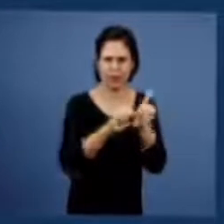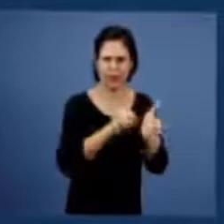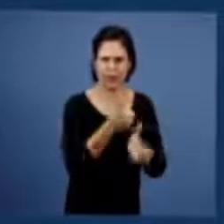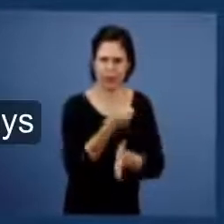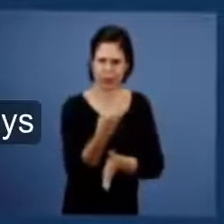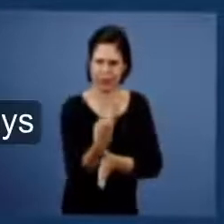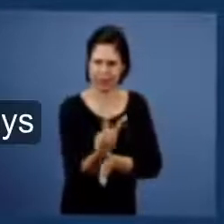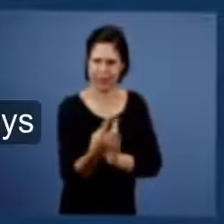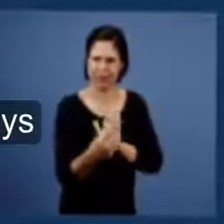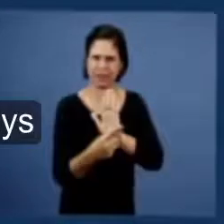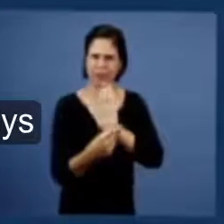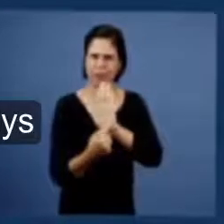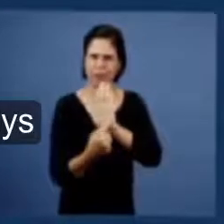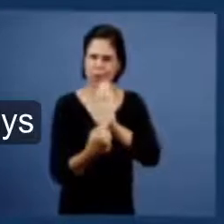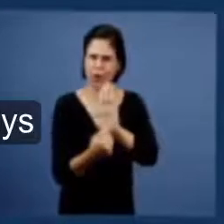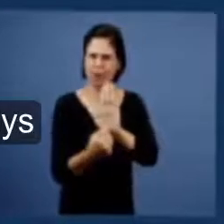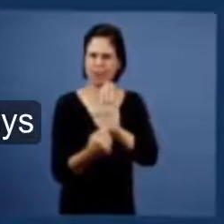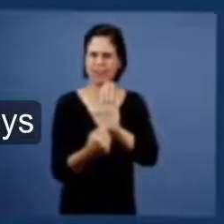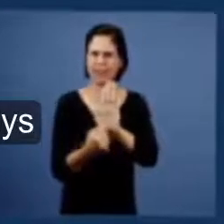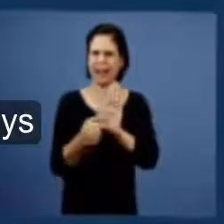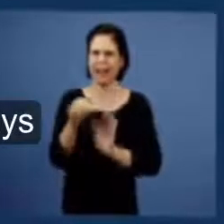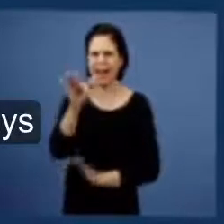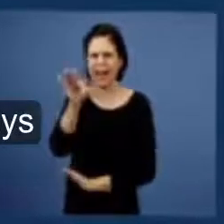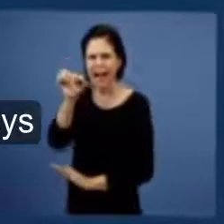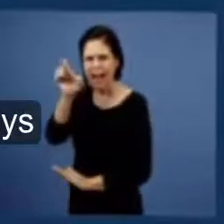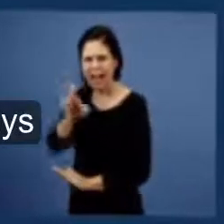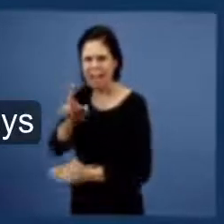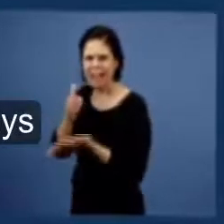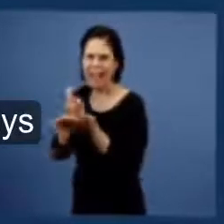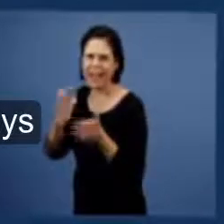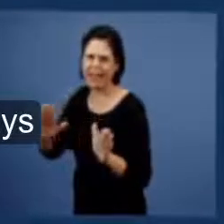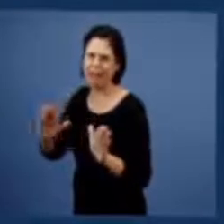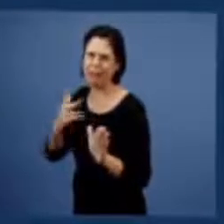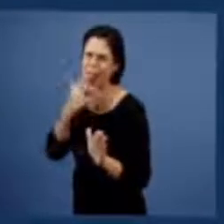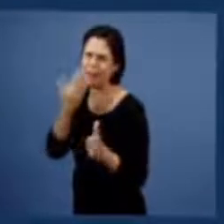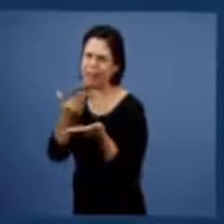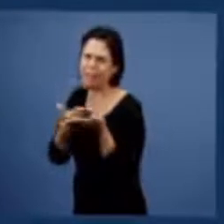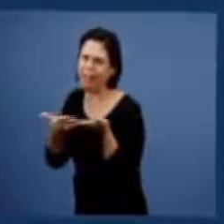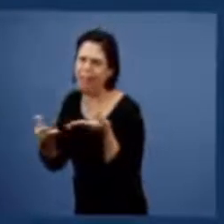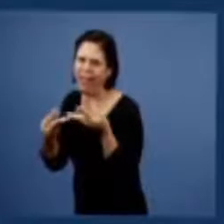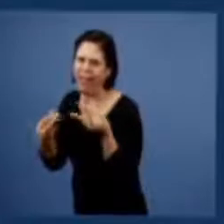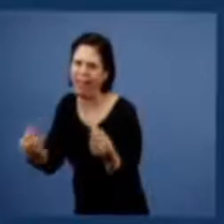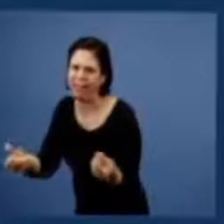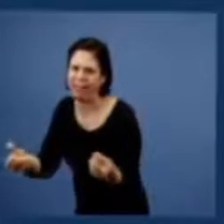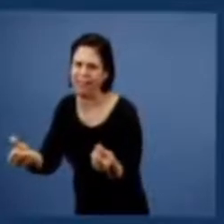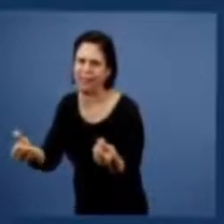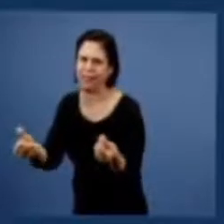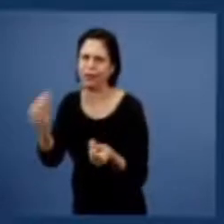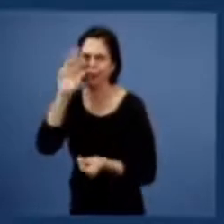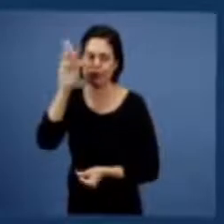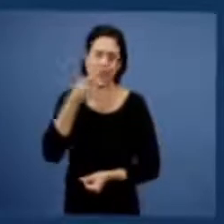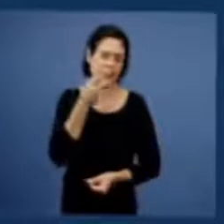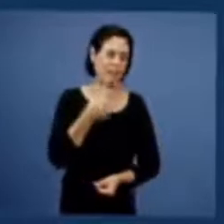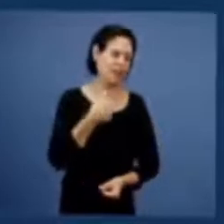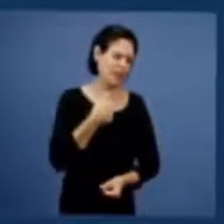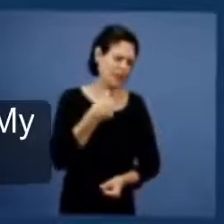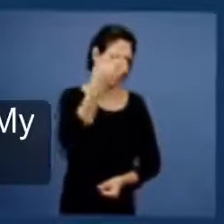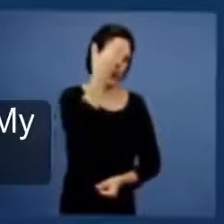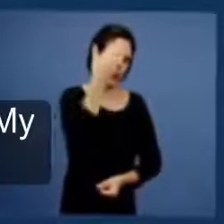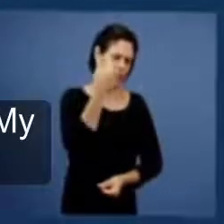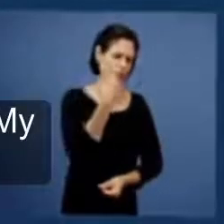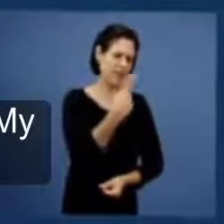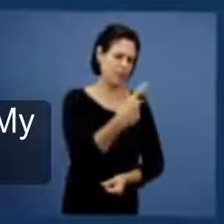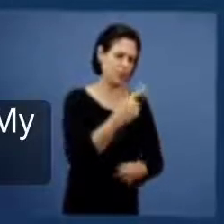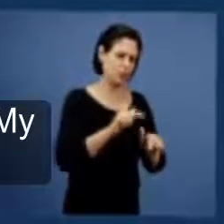encontrar ali a morte da fé de que maneira então o verso 13 diz assim eu sei as tuas obras e onde habitas